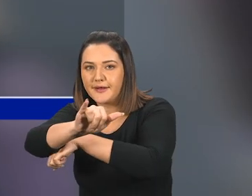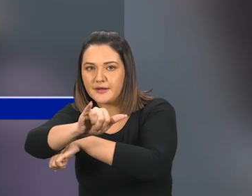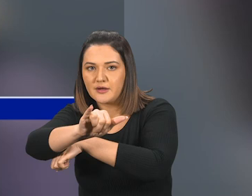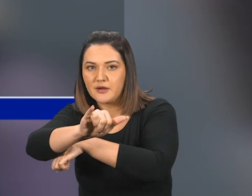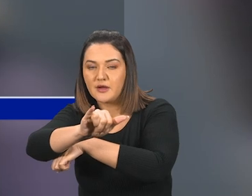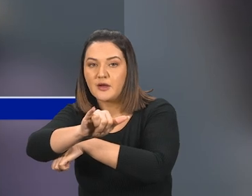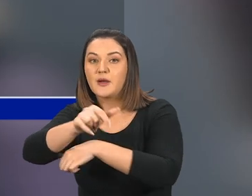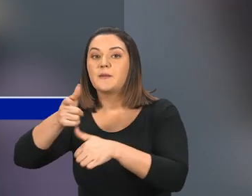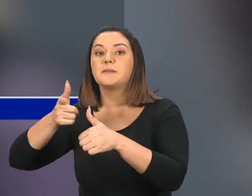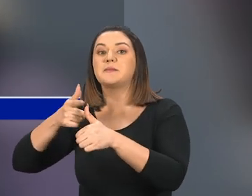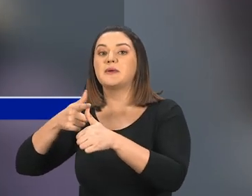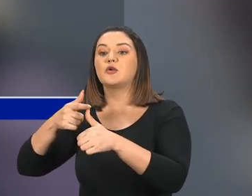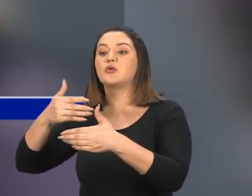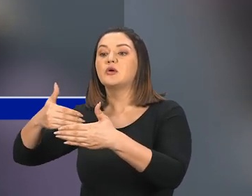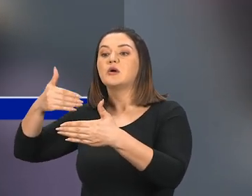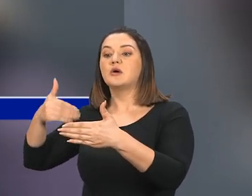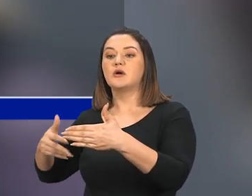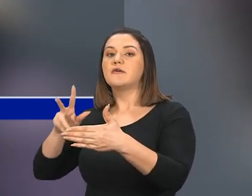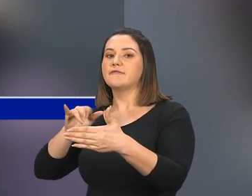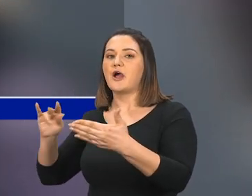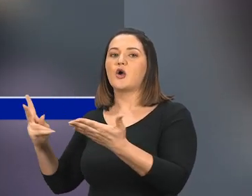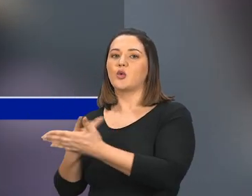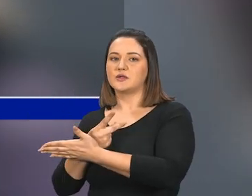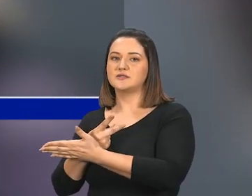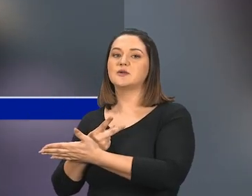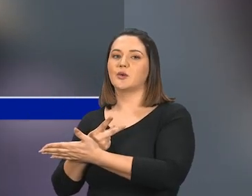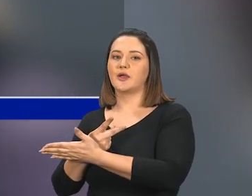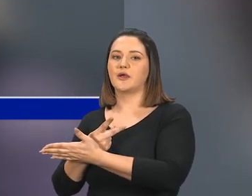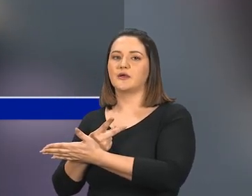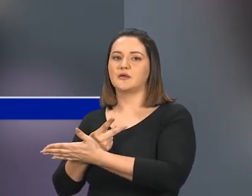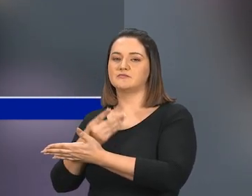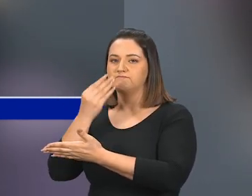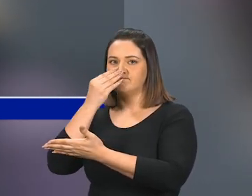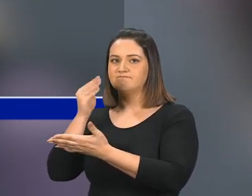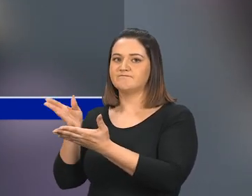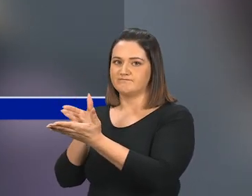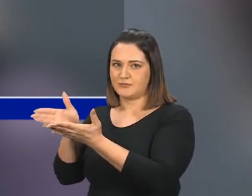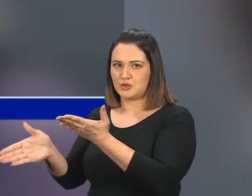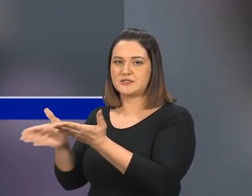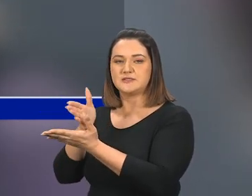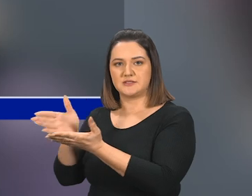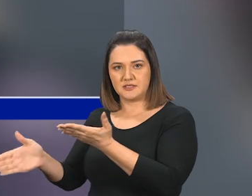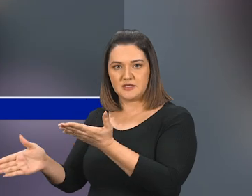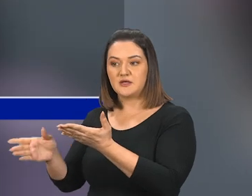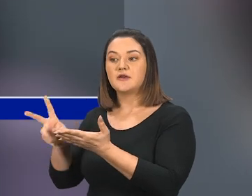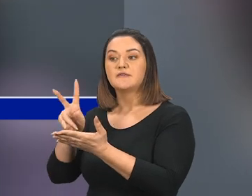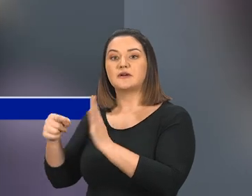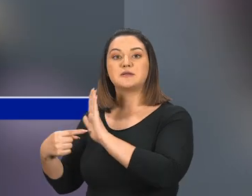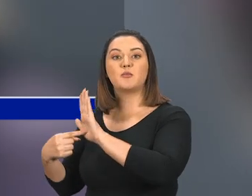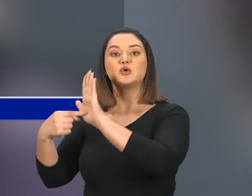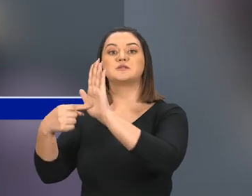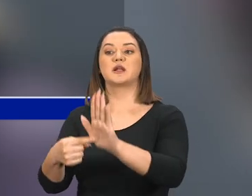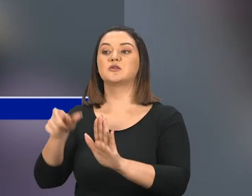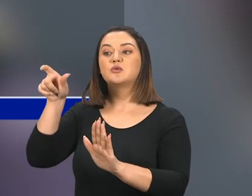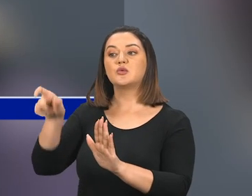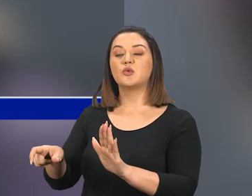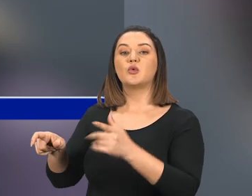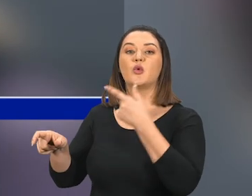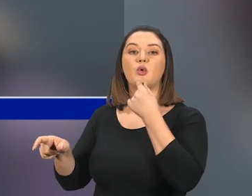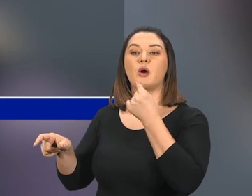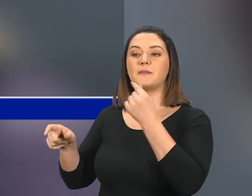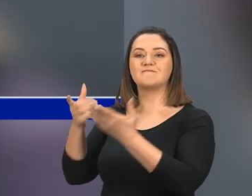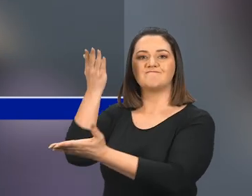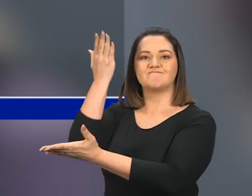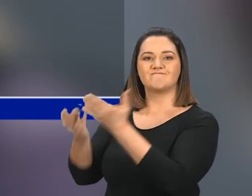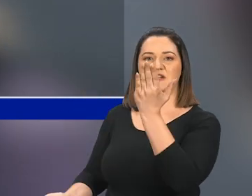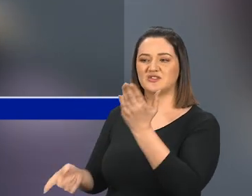acontecerá, Sem que primeiro, Venha a apostasia, E seja revelado, O homem da iniquidade, O filho da perdição, O